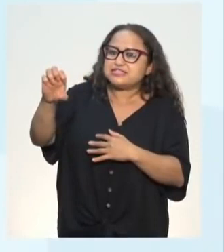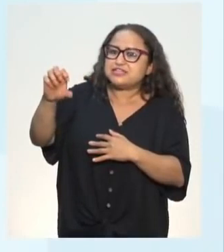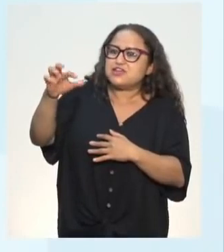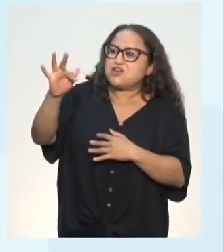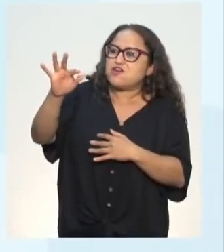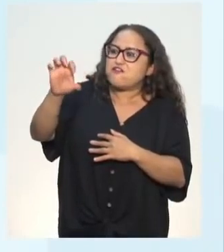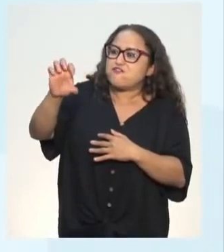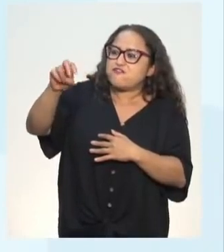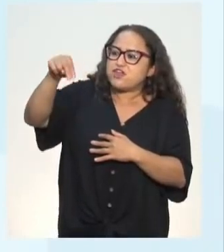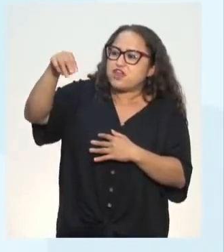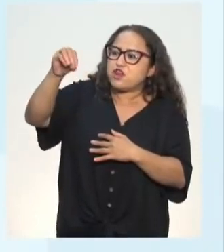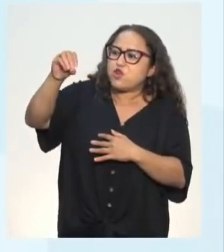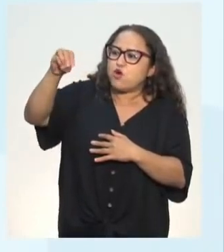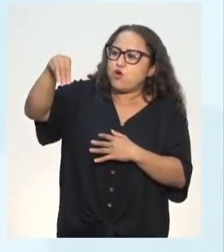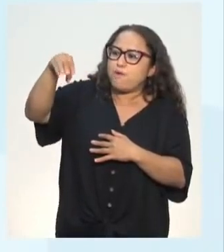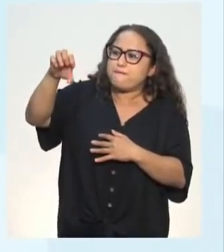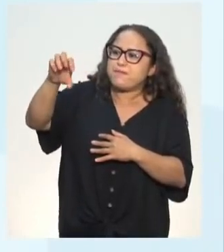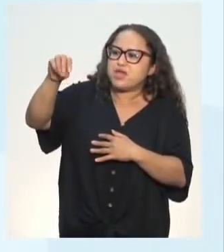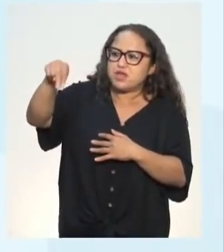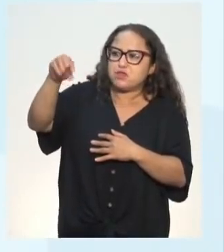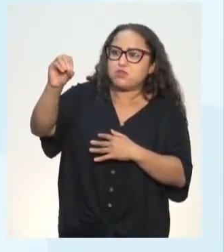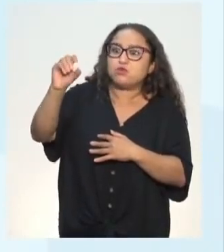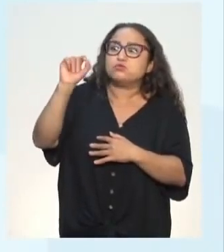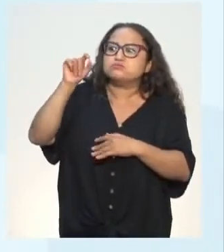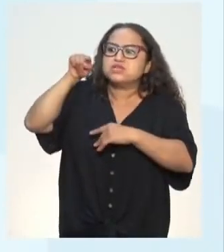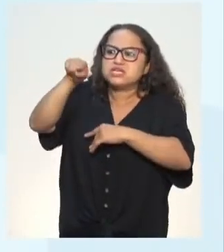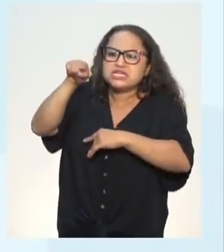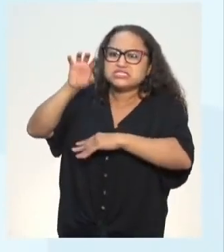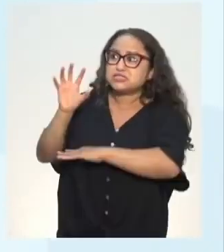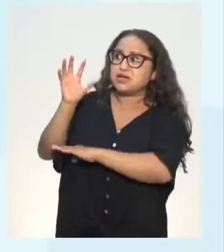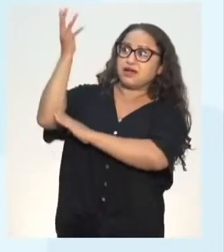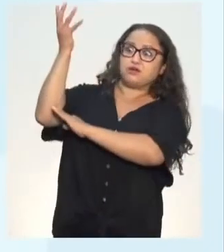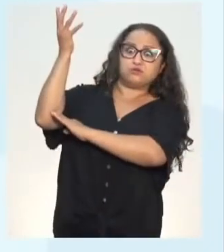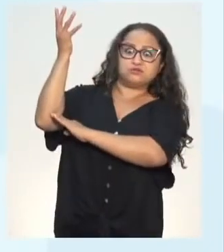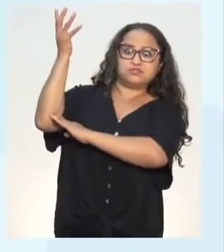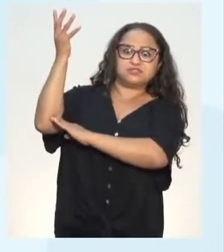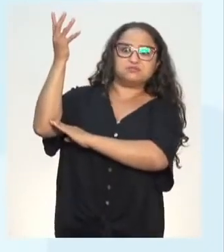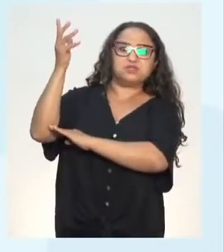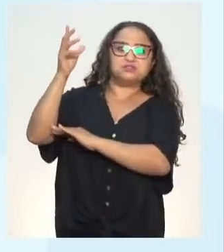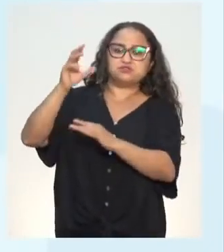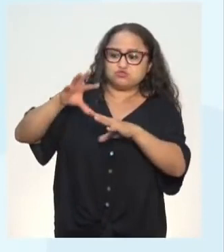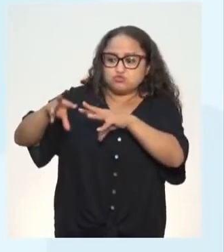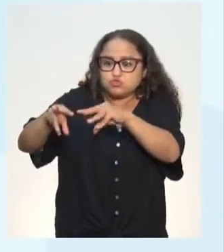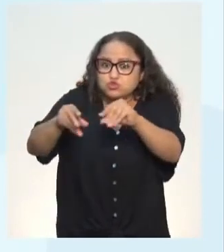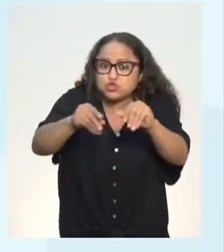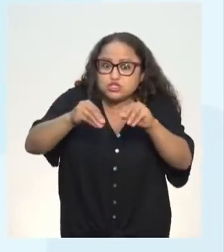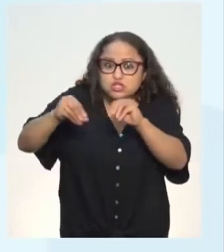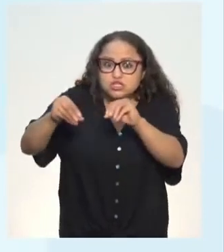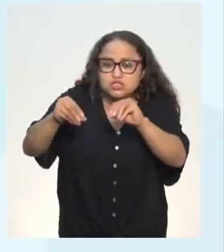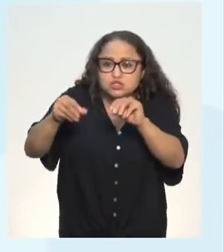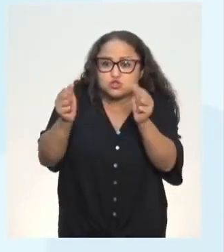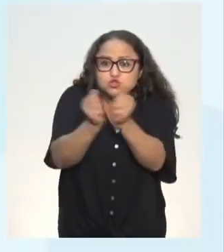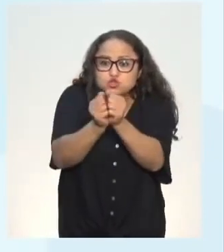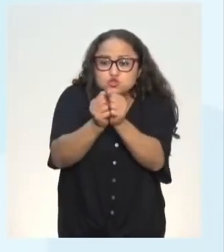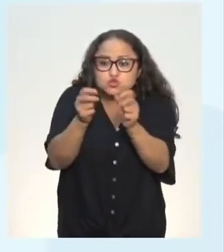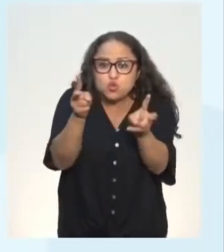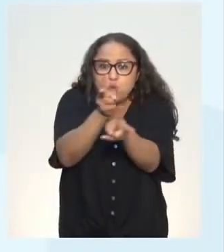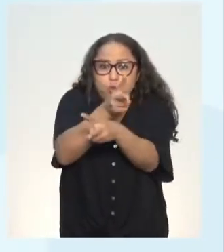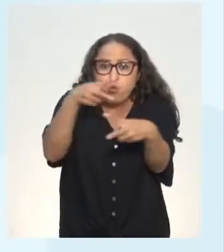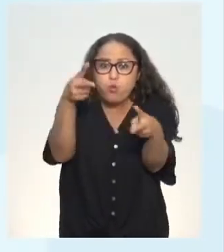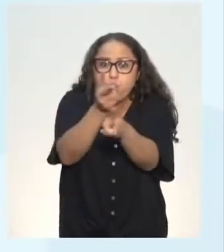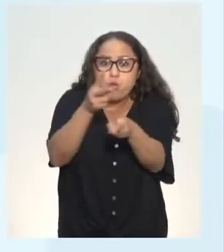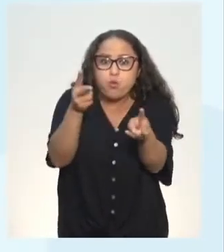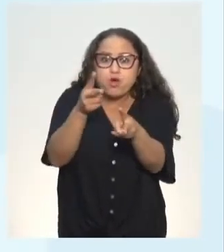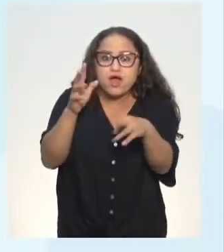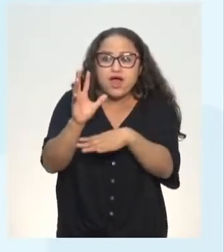tenho esse fenômeno grifado? Esse fenômeno de areia e ventos ocorre normalmente